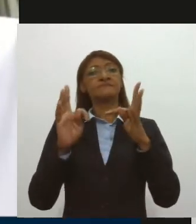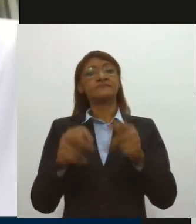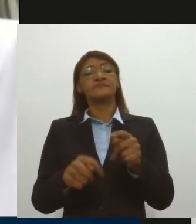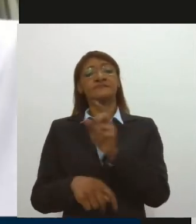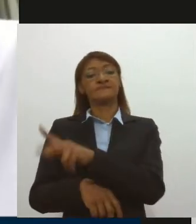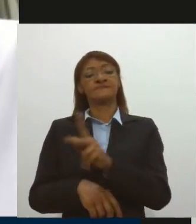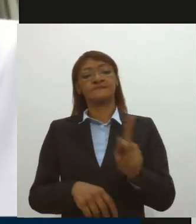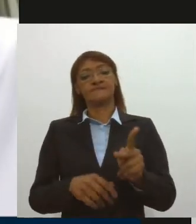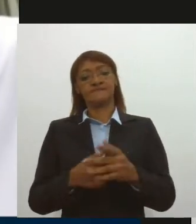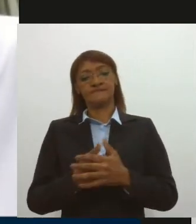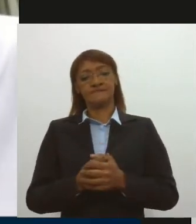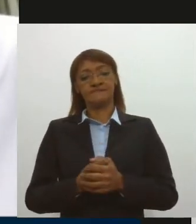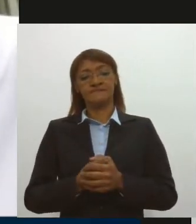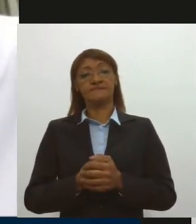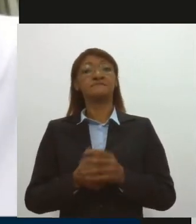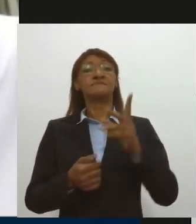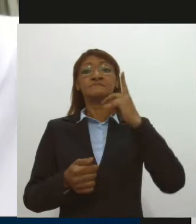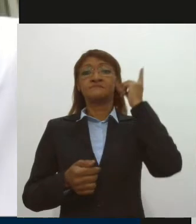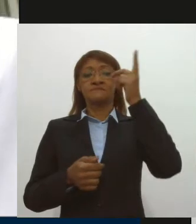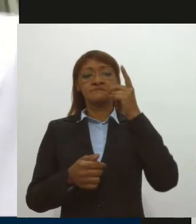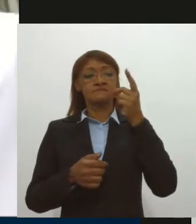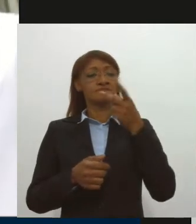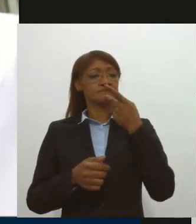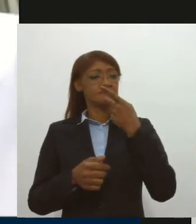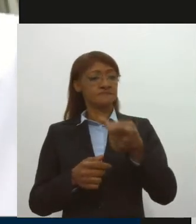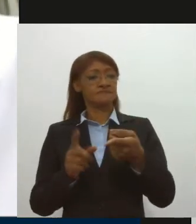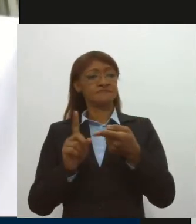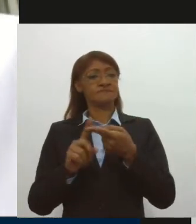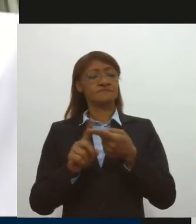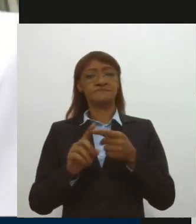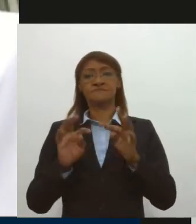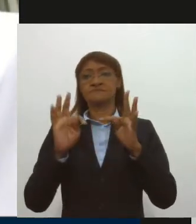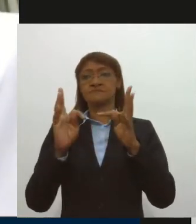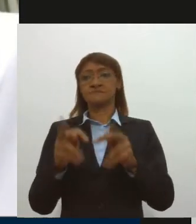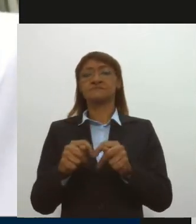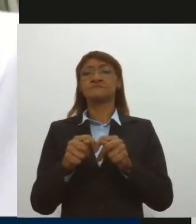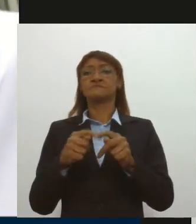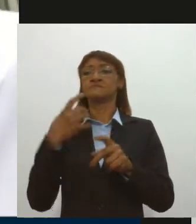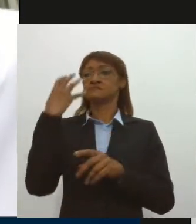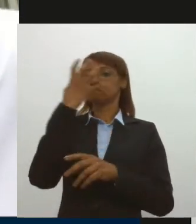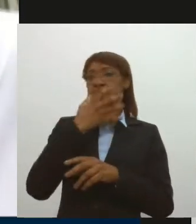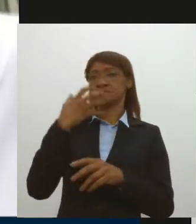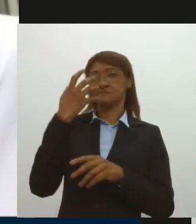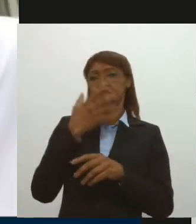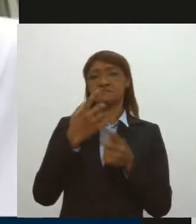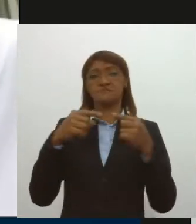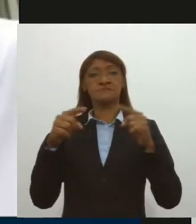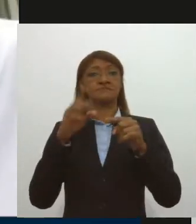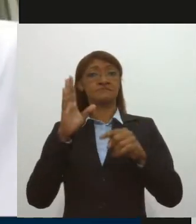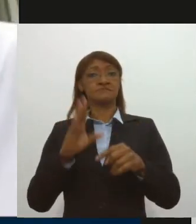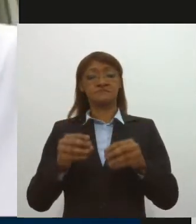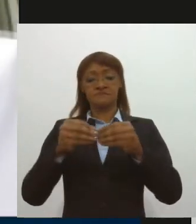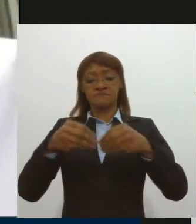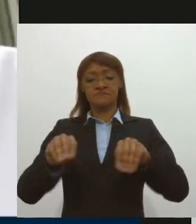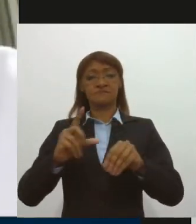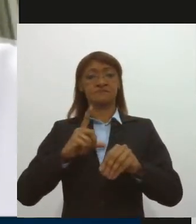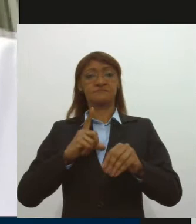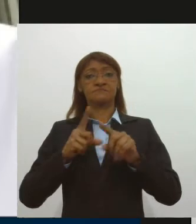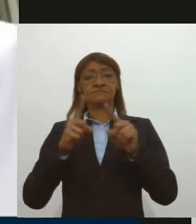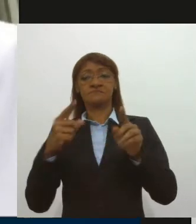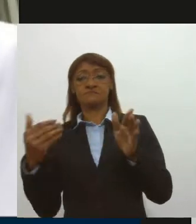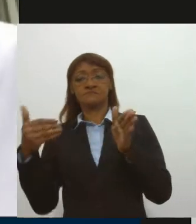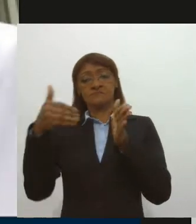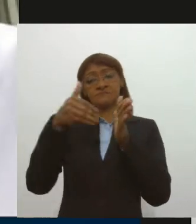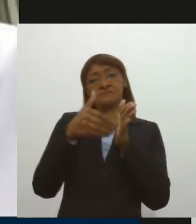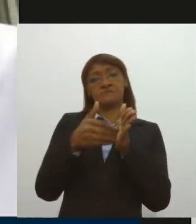educação. O deputado também comentou sobre os profissionais da música, que estão prejudicados e serão os últimos a voltar